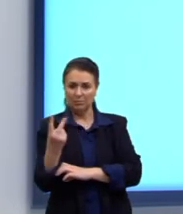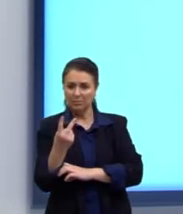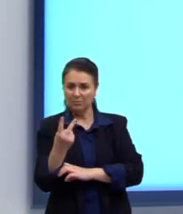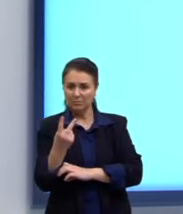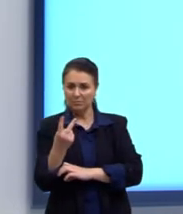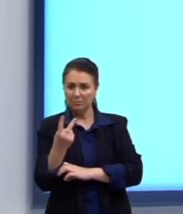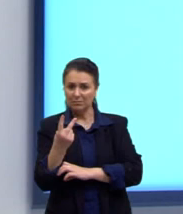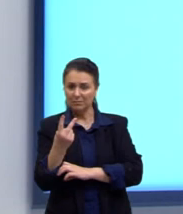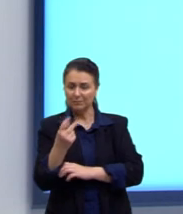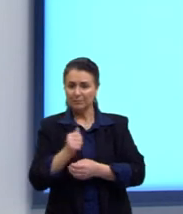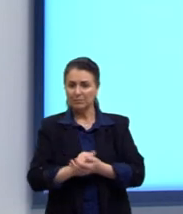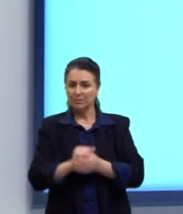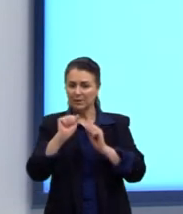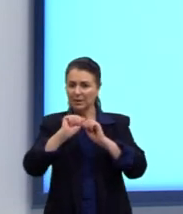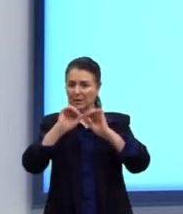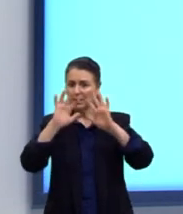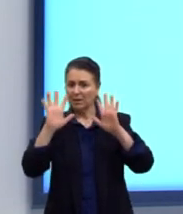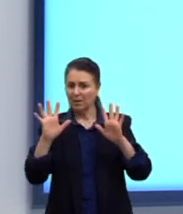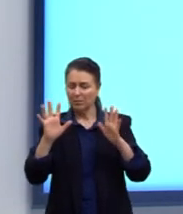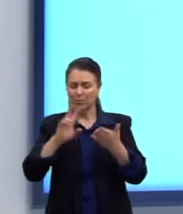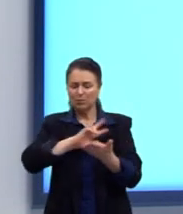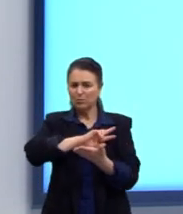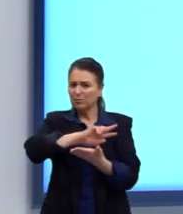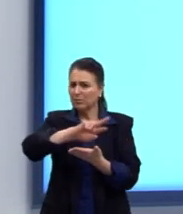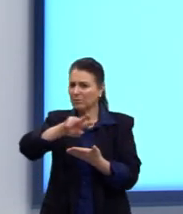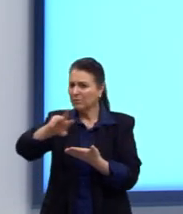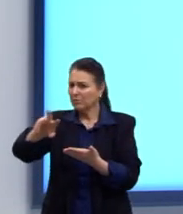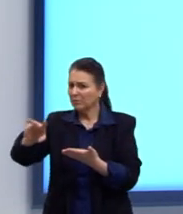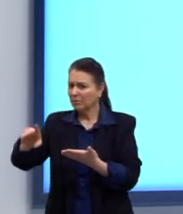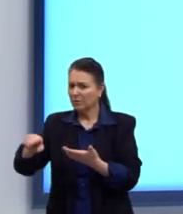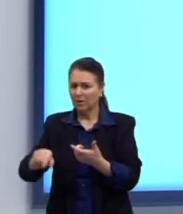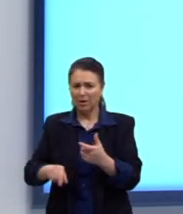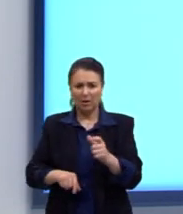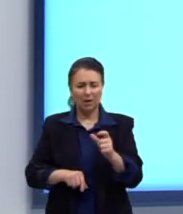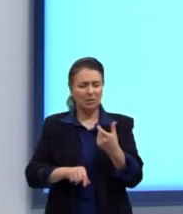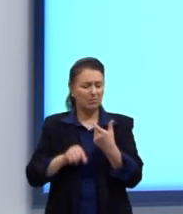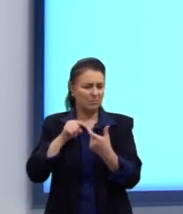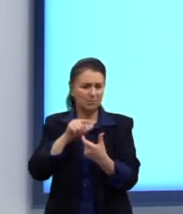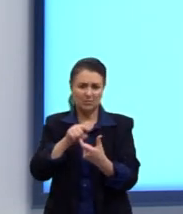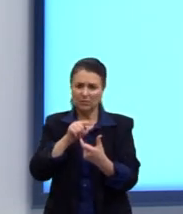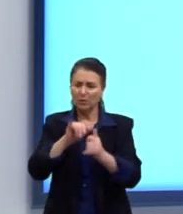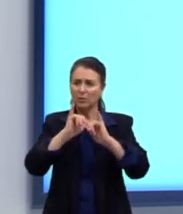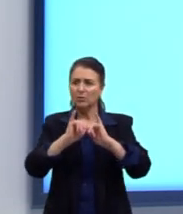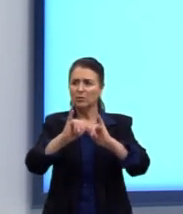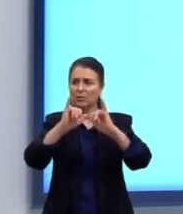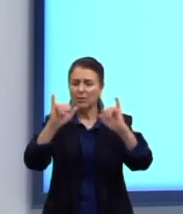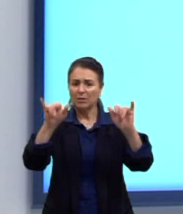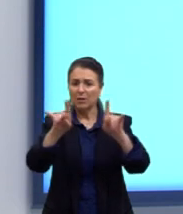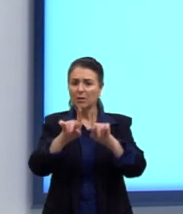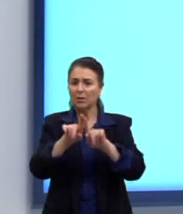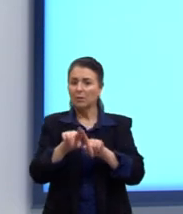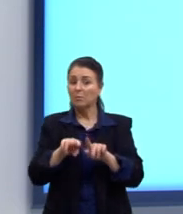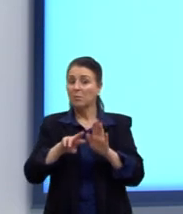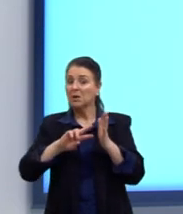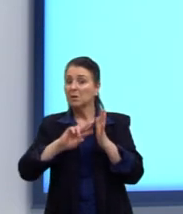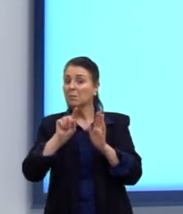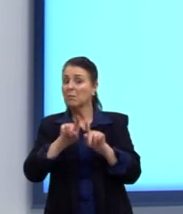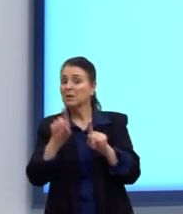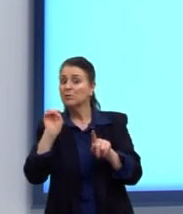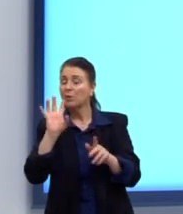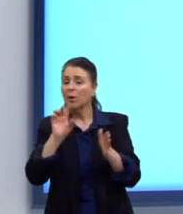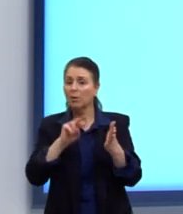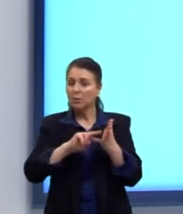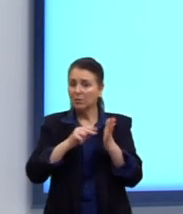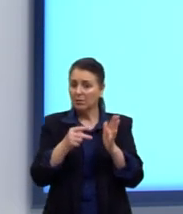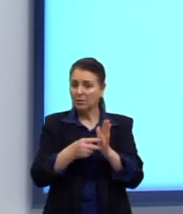Ali não tiveram várias expressões que foram divulgadas. Ele só fala o que elas são. Então, não seria também